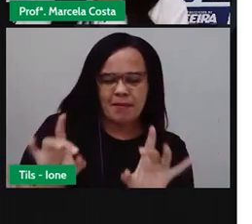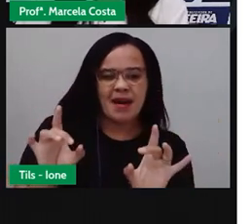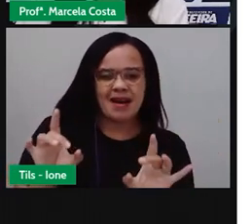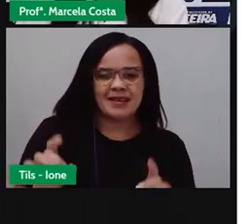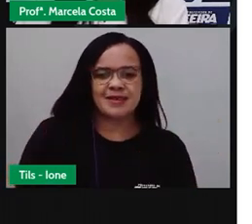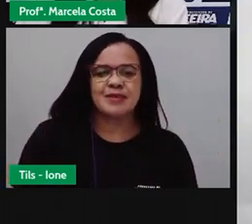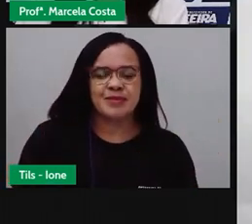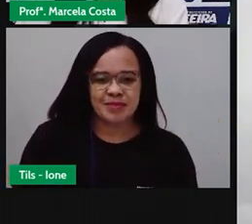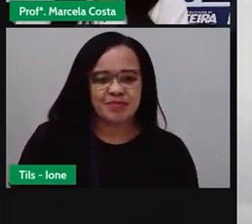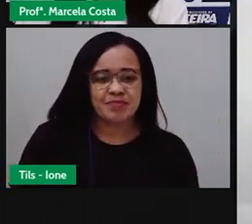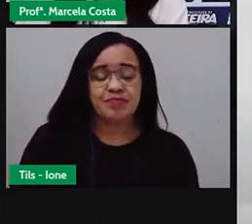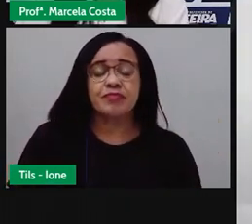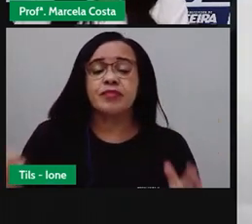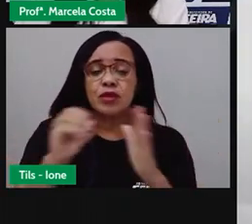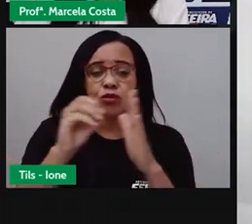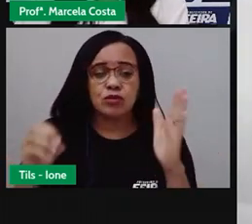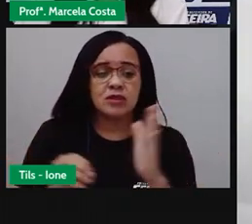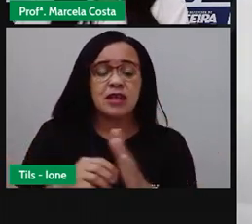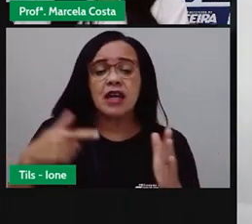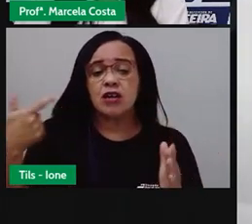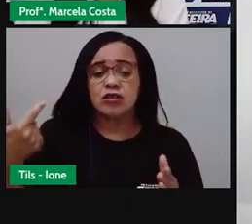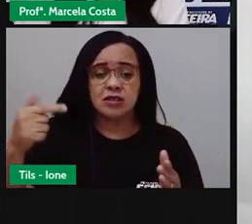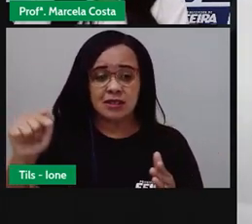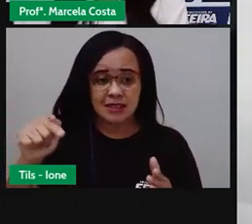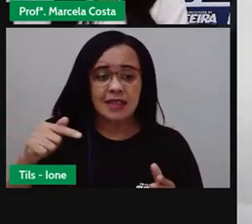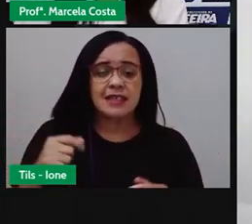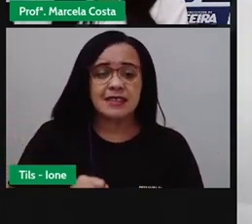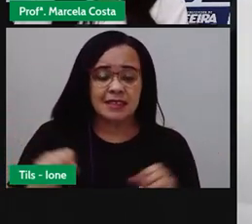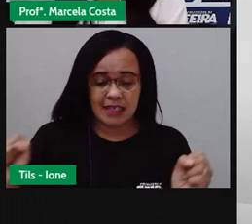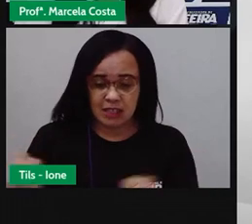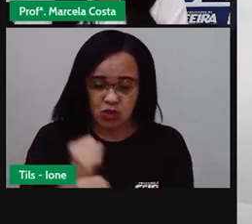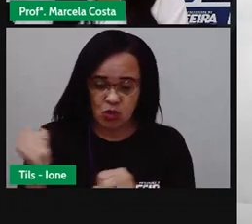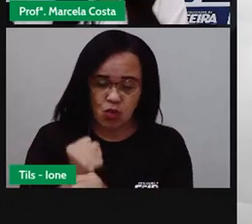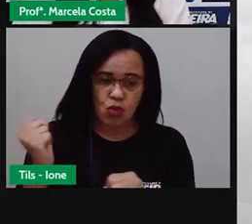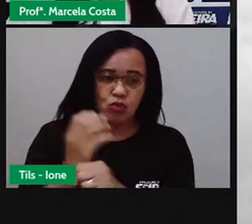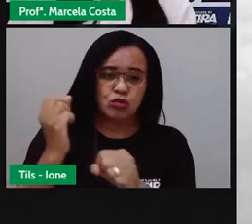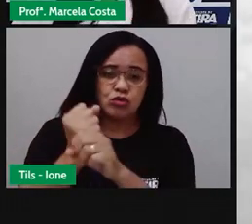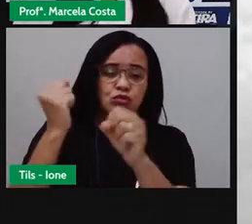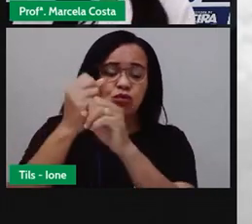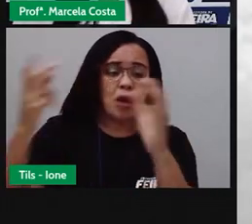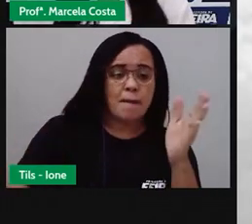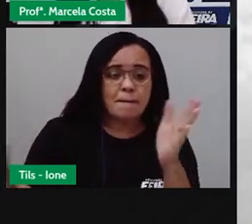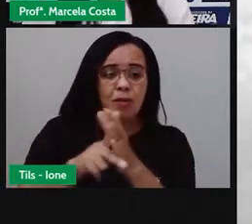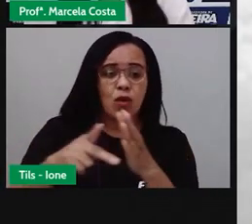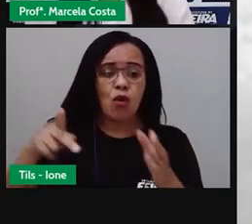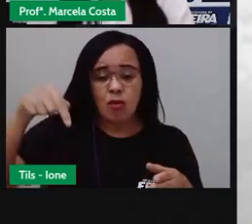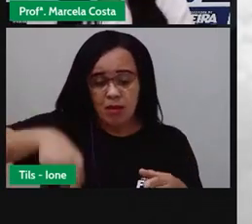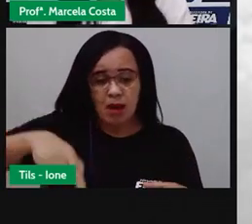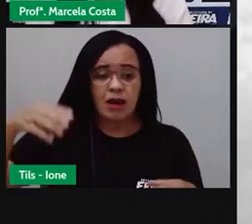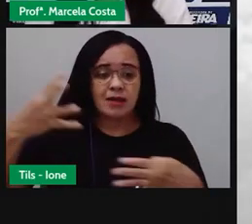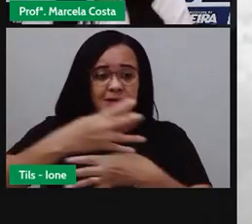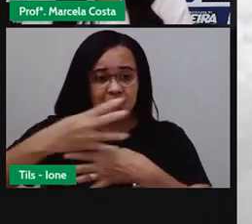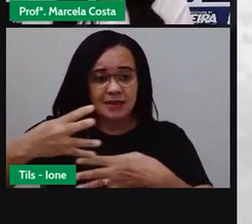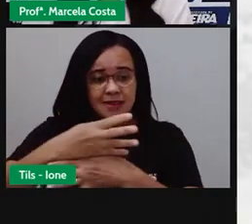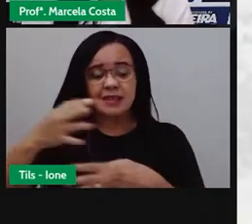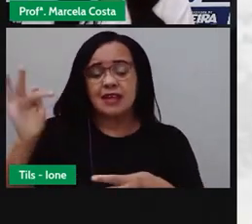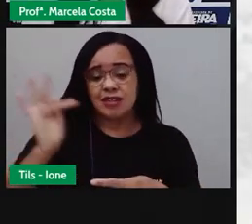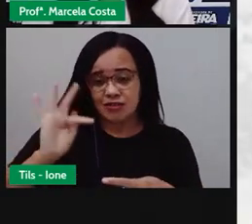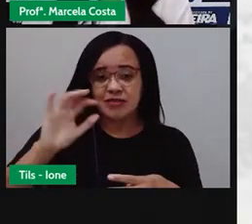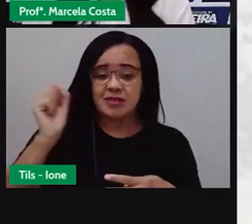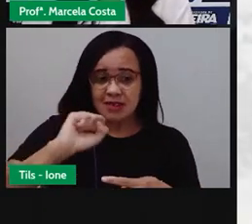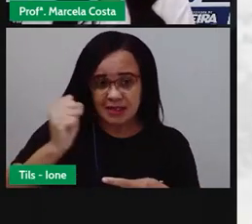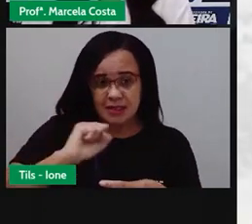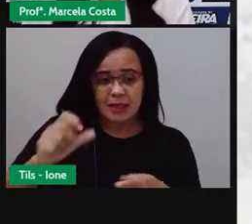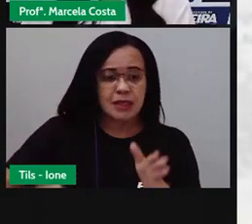Construído no século XVII, o Casarão Olhos d'Água, patrimônio histórico de Feira de Santana, tem muitas histórias. É considerado, com pesquisadores, a